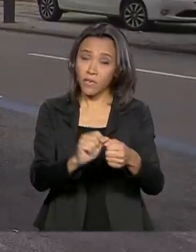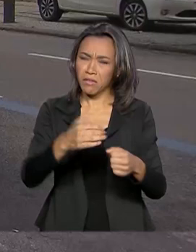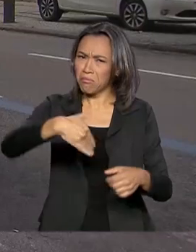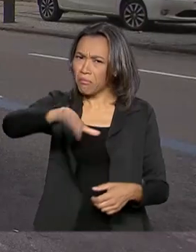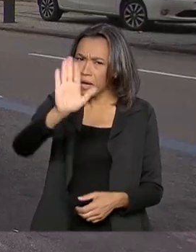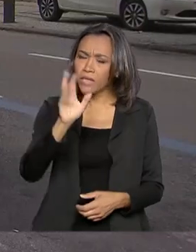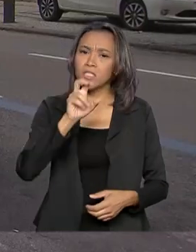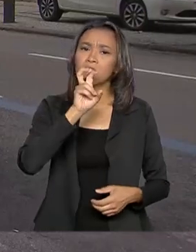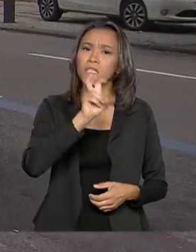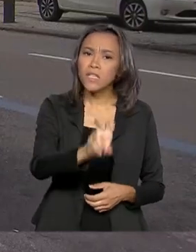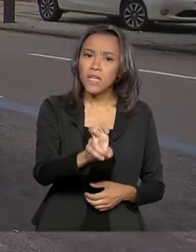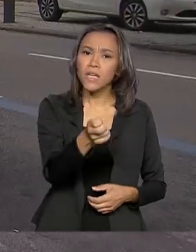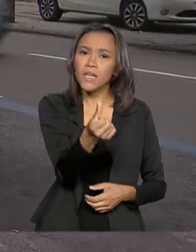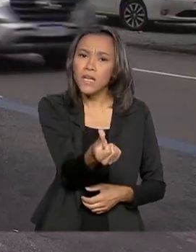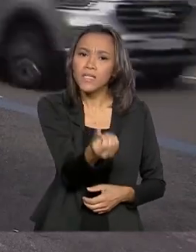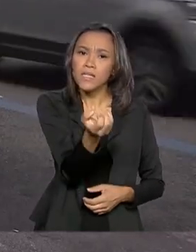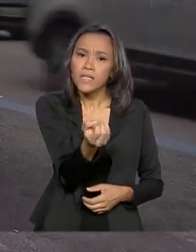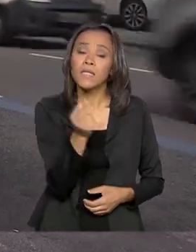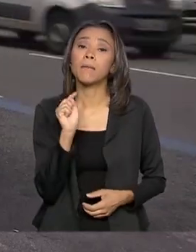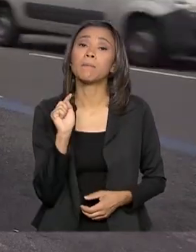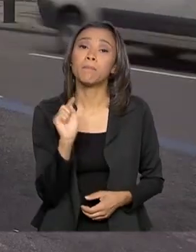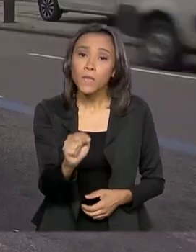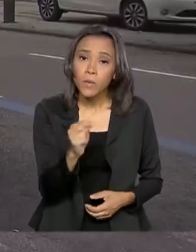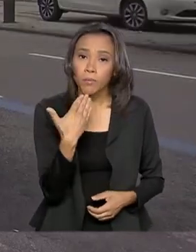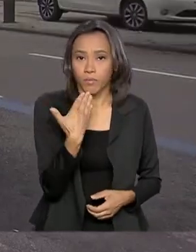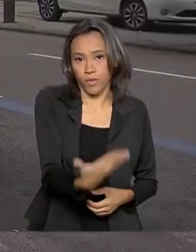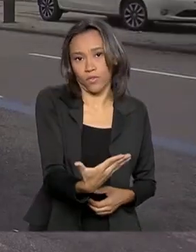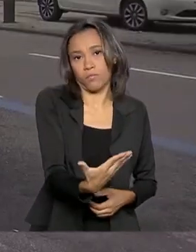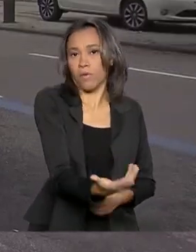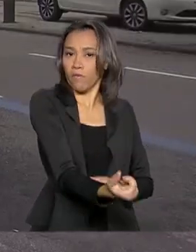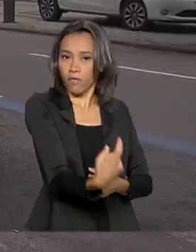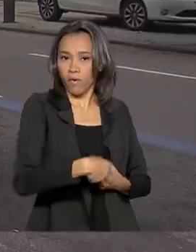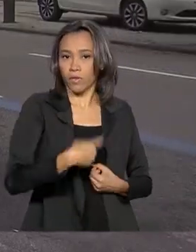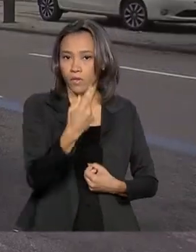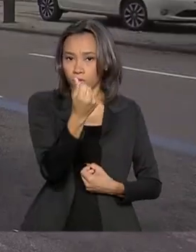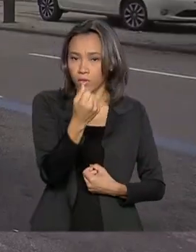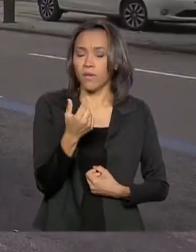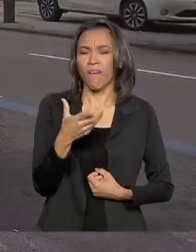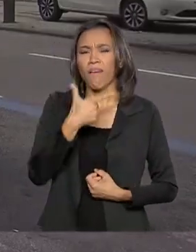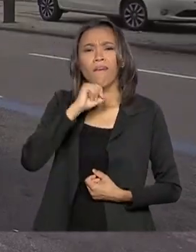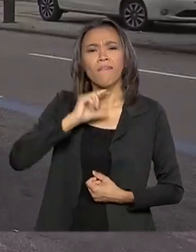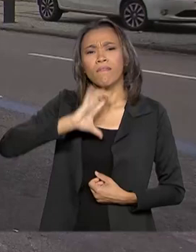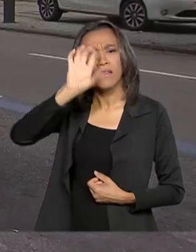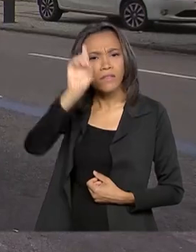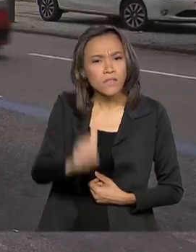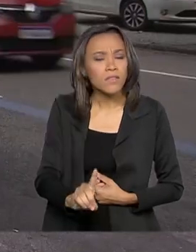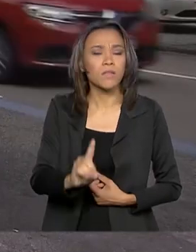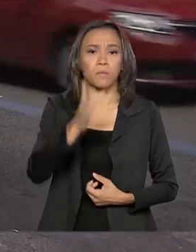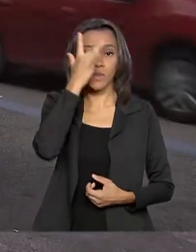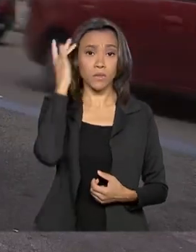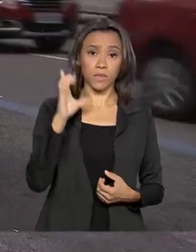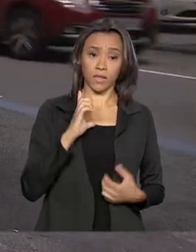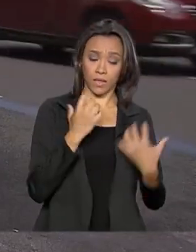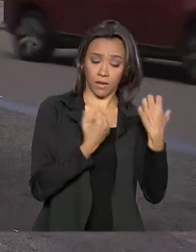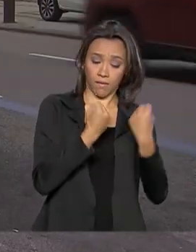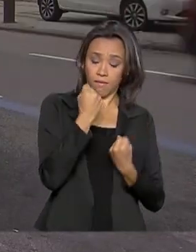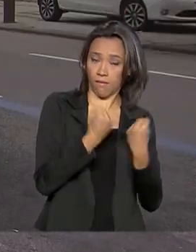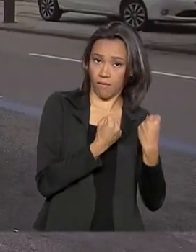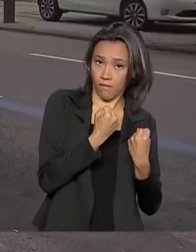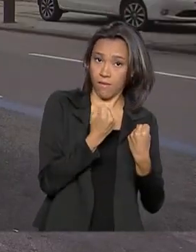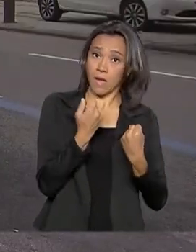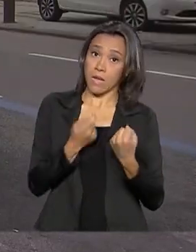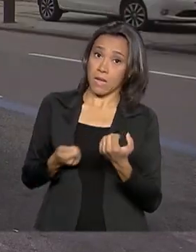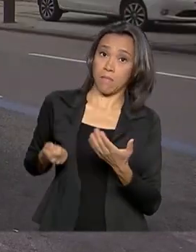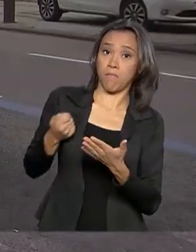560 mil pedidos de restituição. Têm direito ao reembolso, Renata, os proprietários de veículos que pagaram a